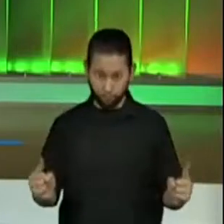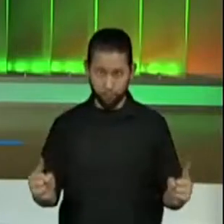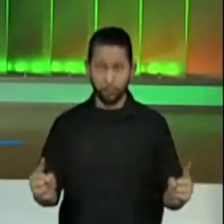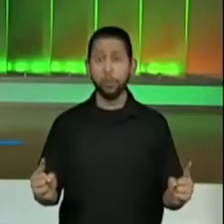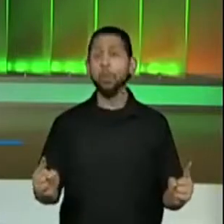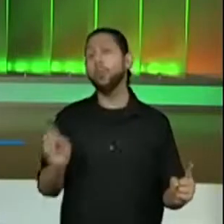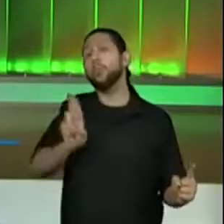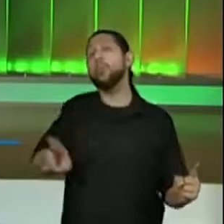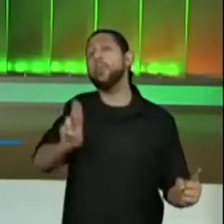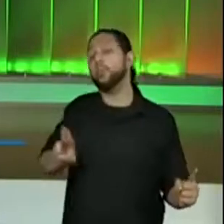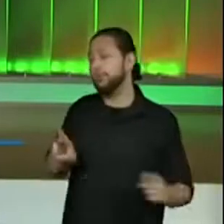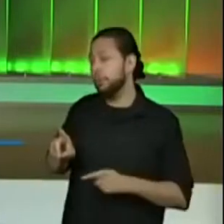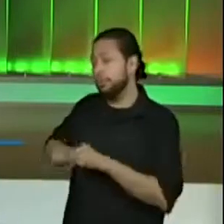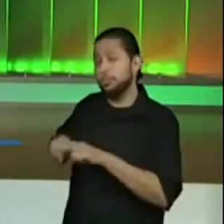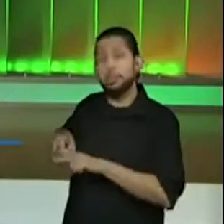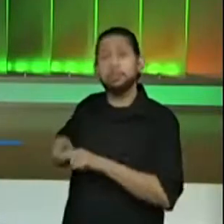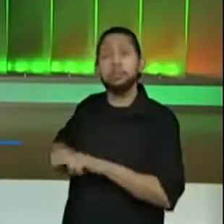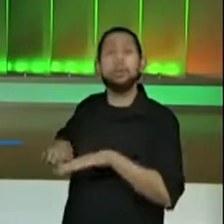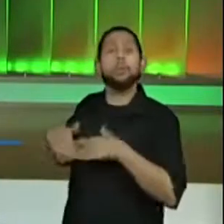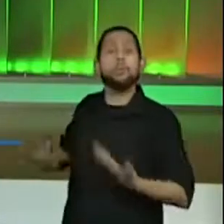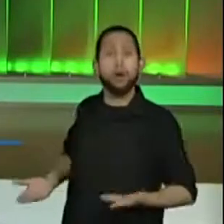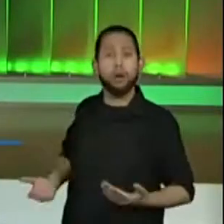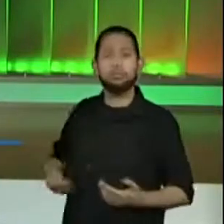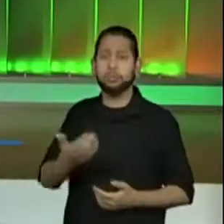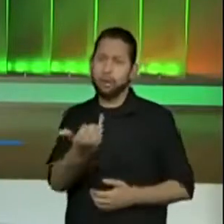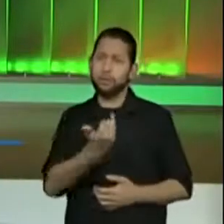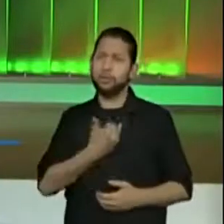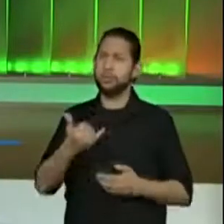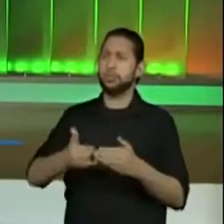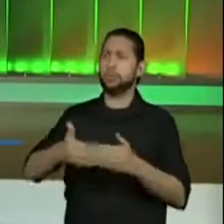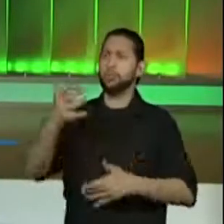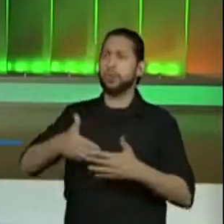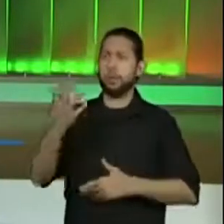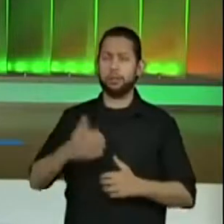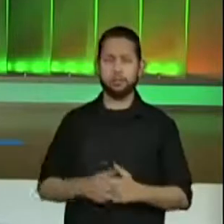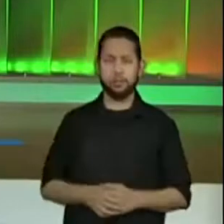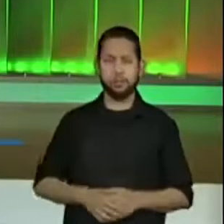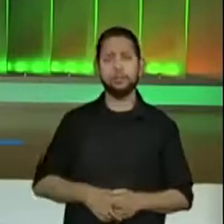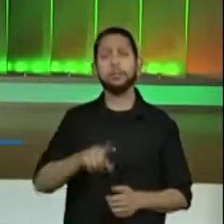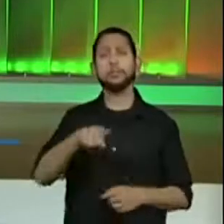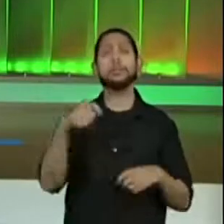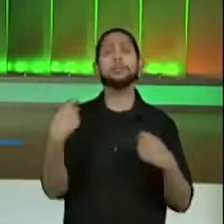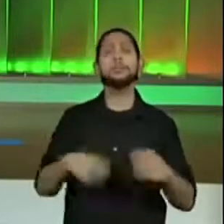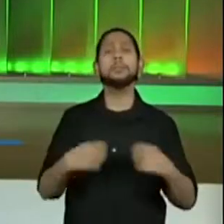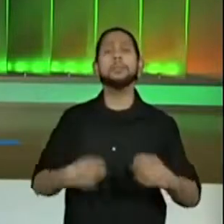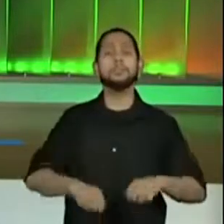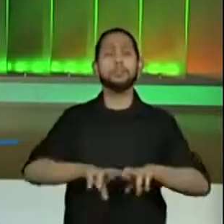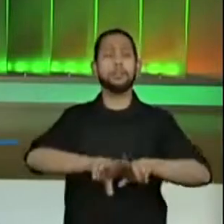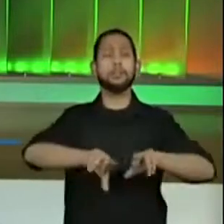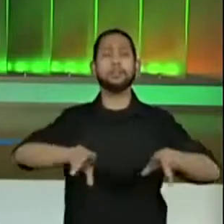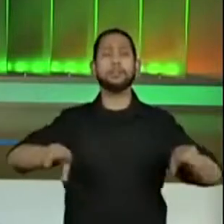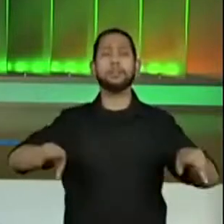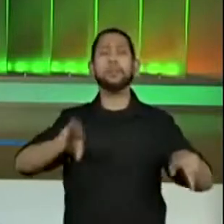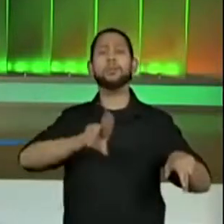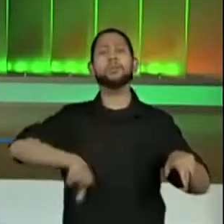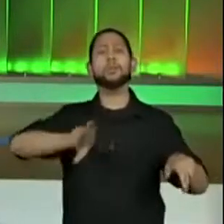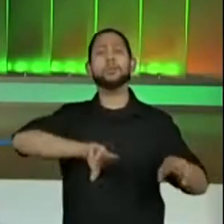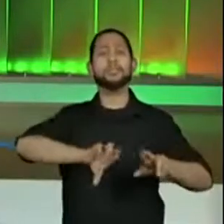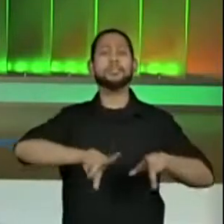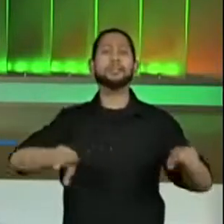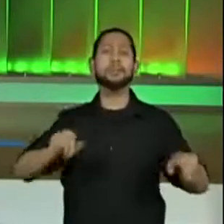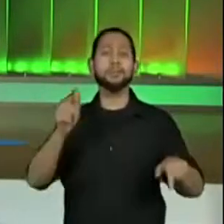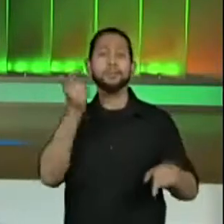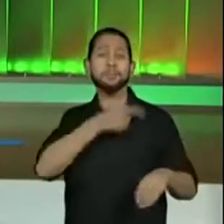medir comprimentos? Coloquem aí no chat, vamos lá. Quais instrumentos nós podemos utilizar para medir?